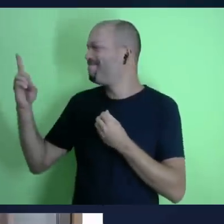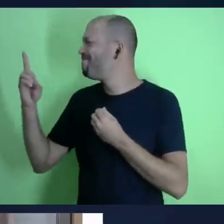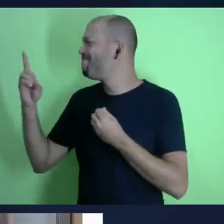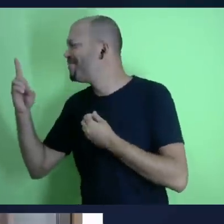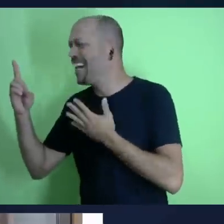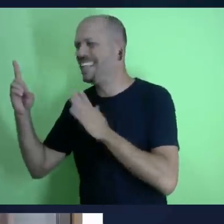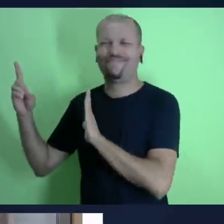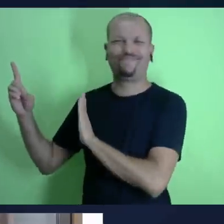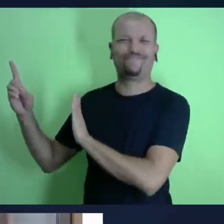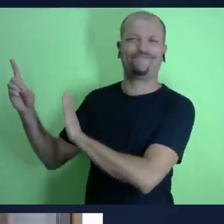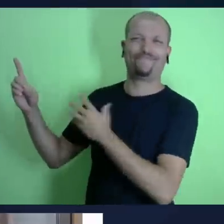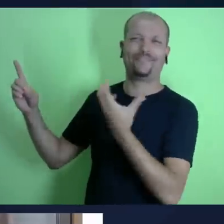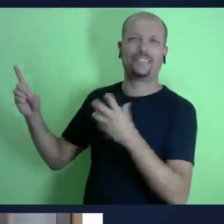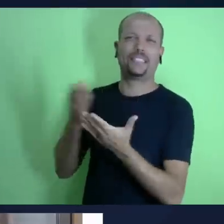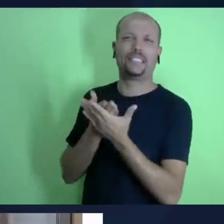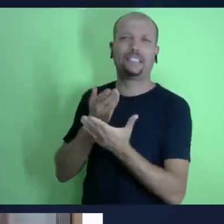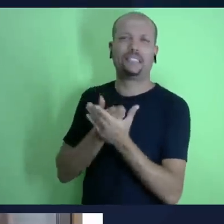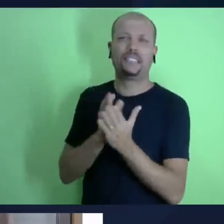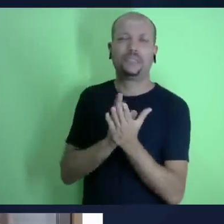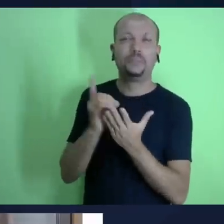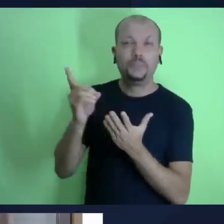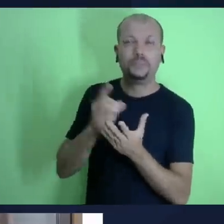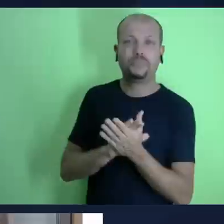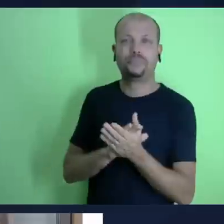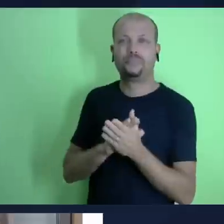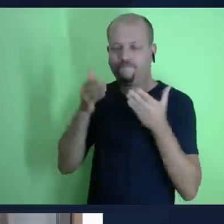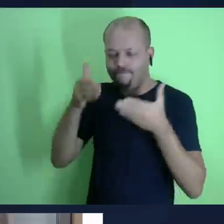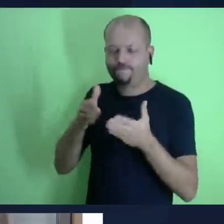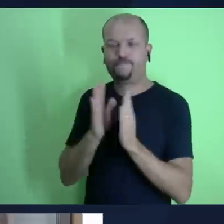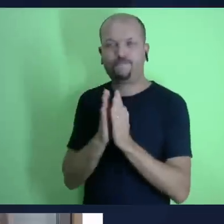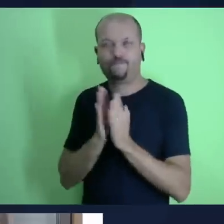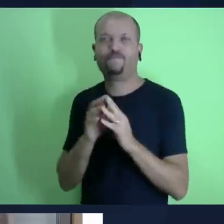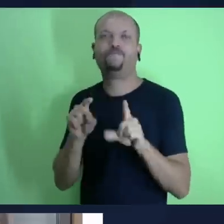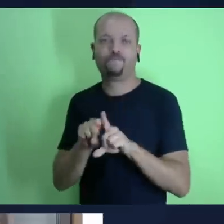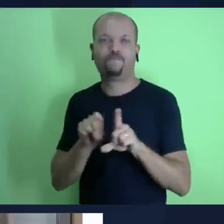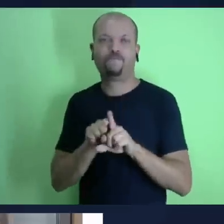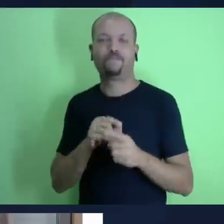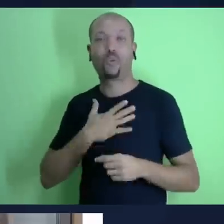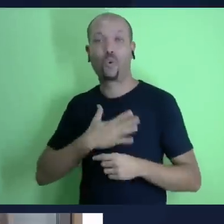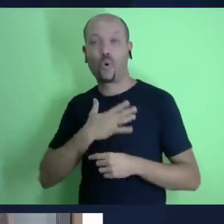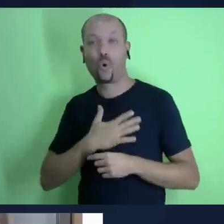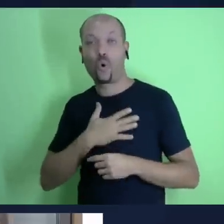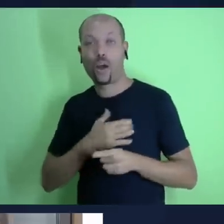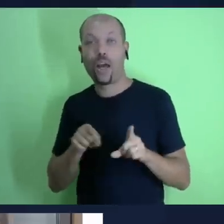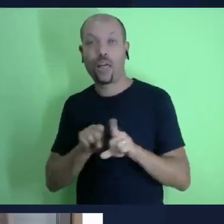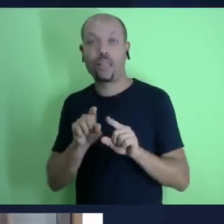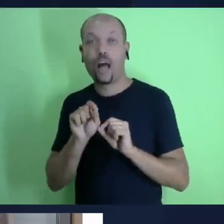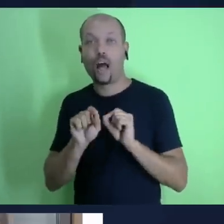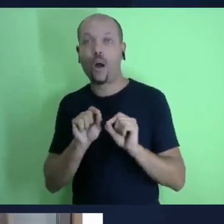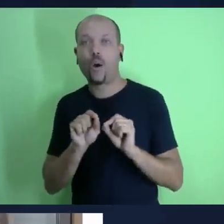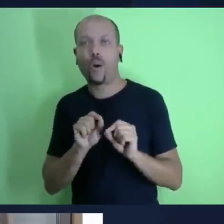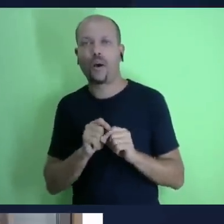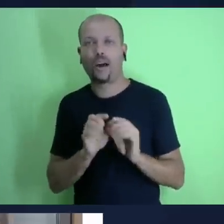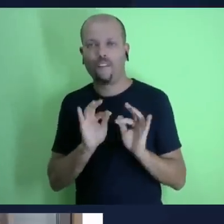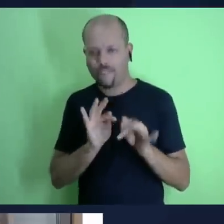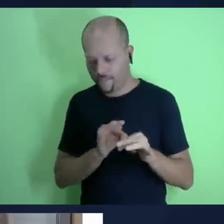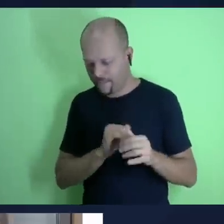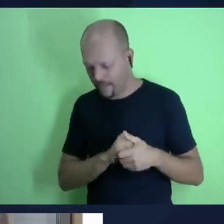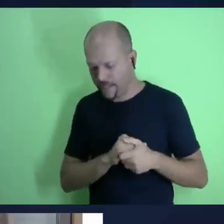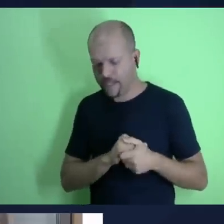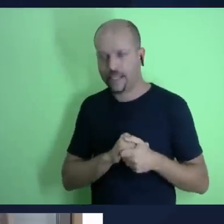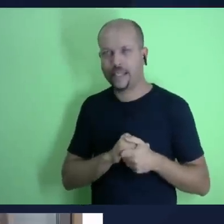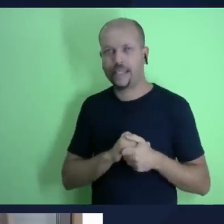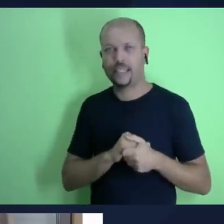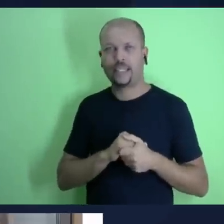dessa nossa lição motivar você abrir um espaço maior para você conhecer Deus para